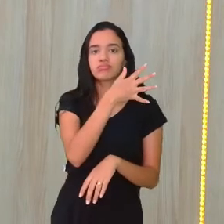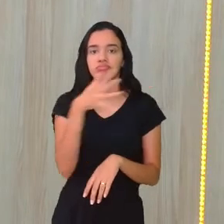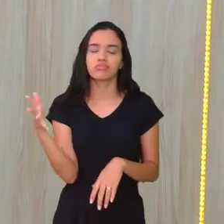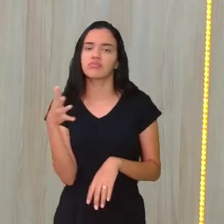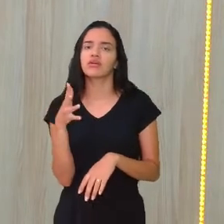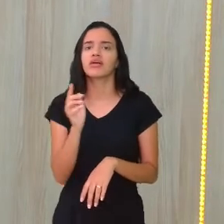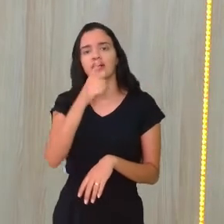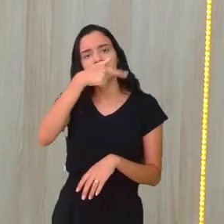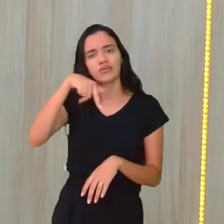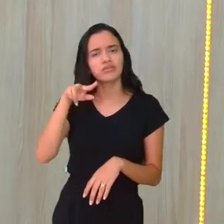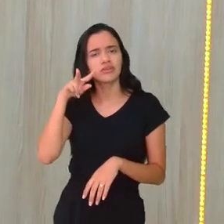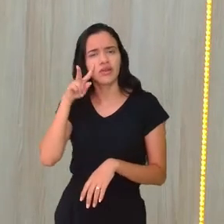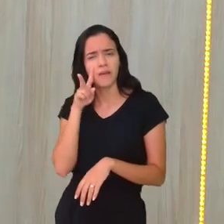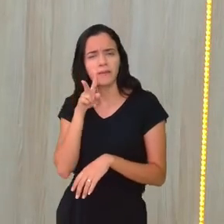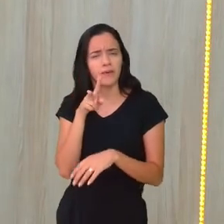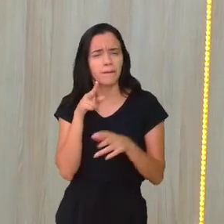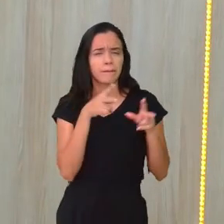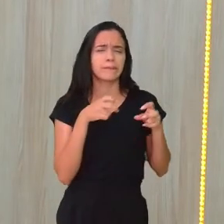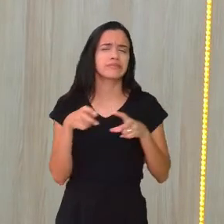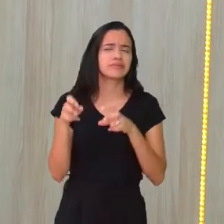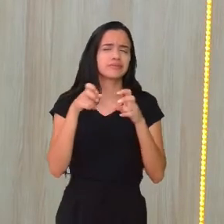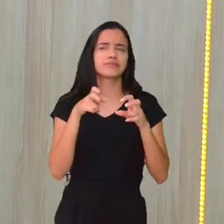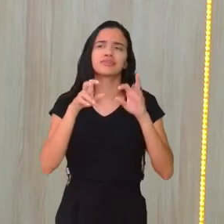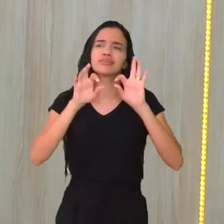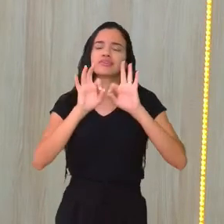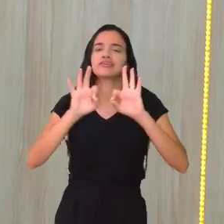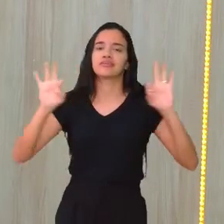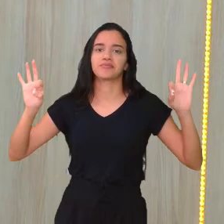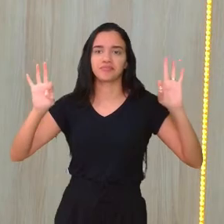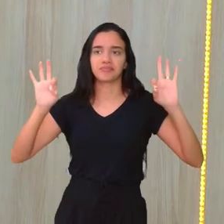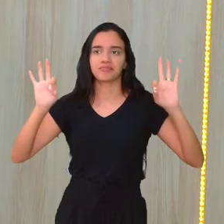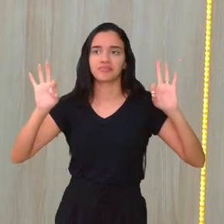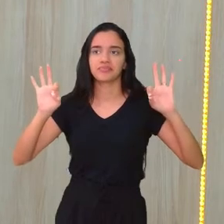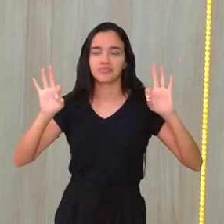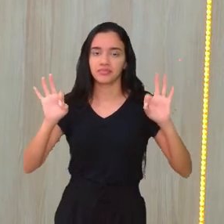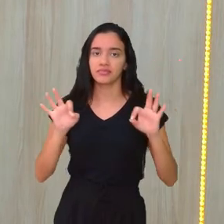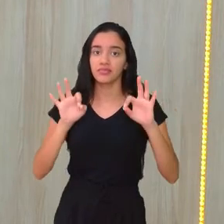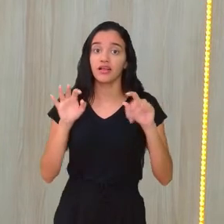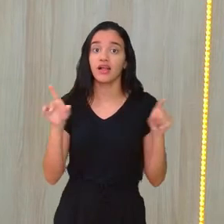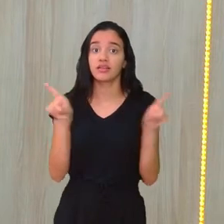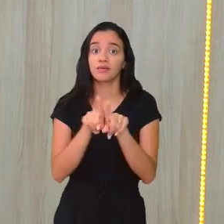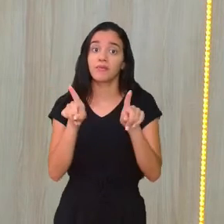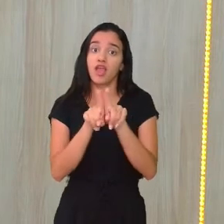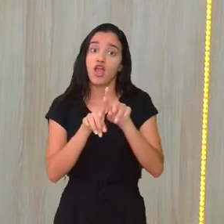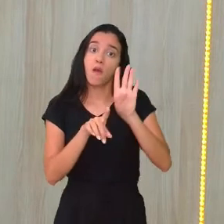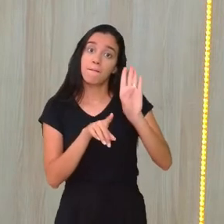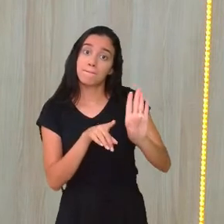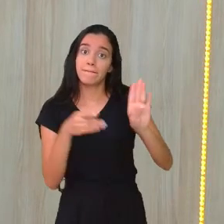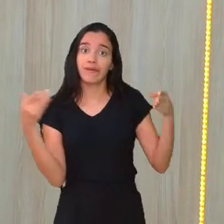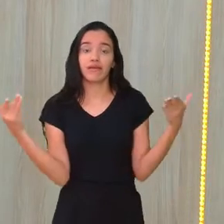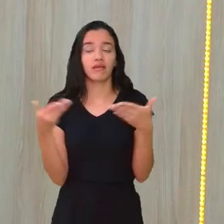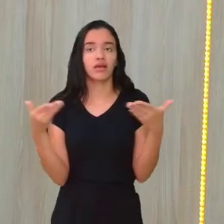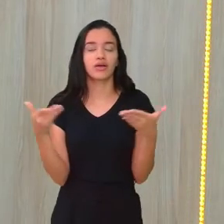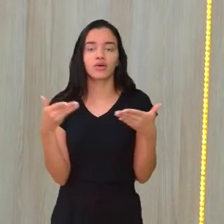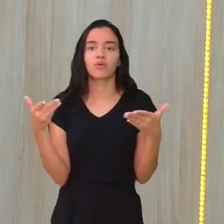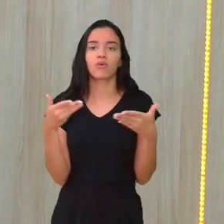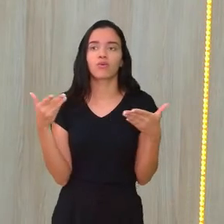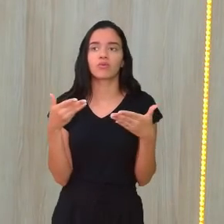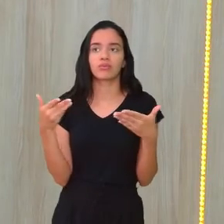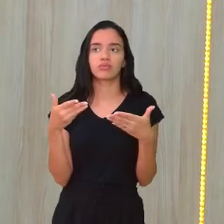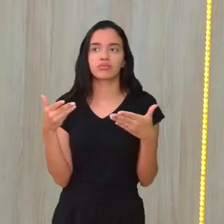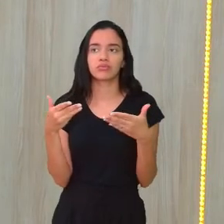que vocês iriam perceber que esta distância é a mesma dessa. Este ponto B aqui, é o mesmo,